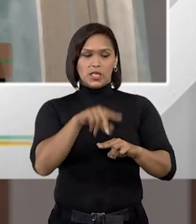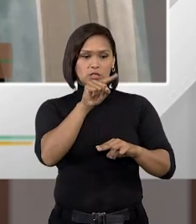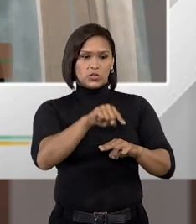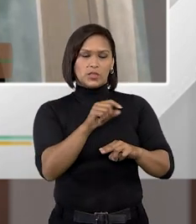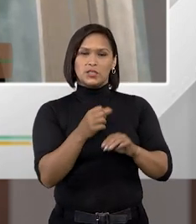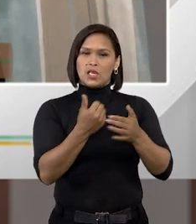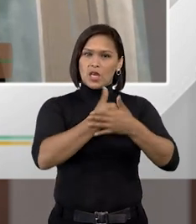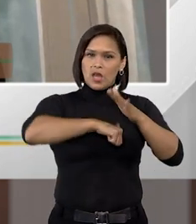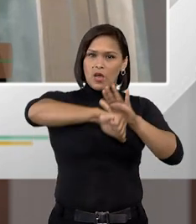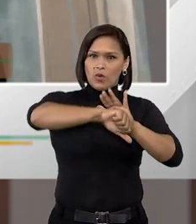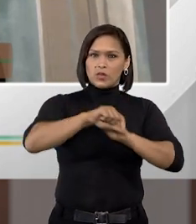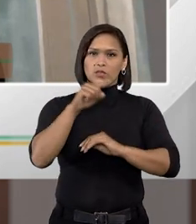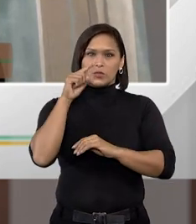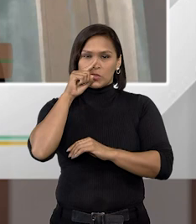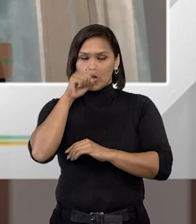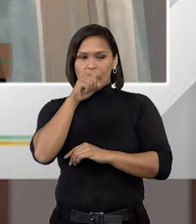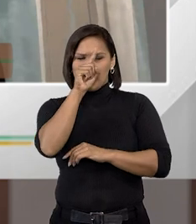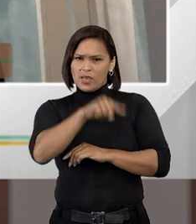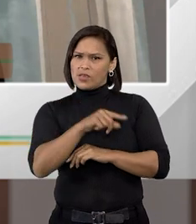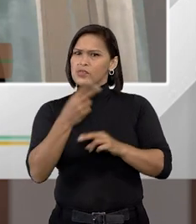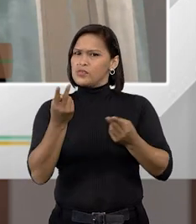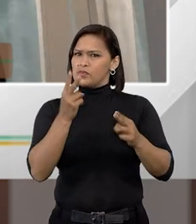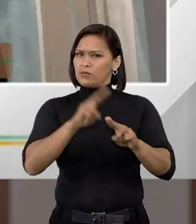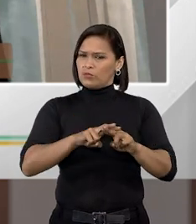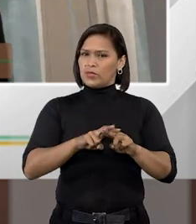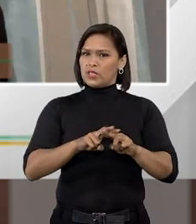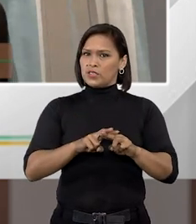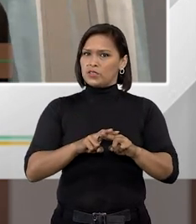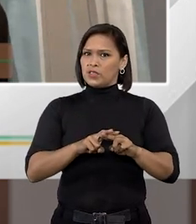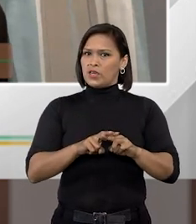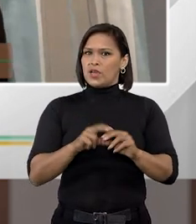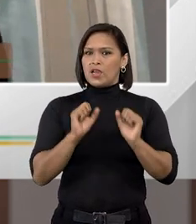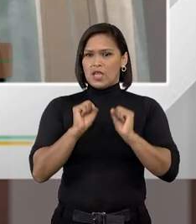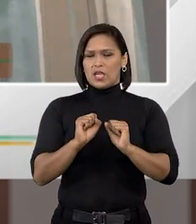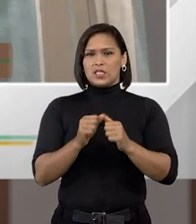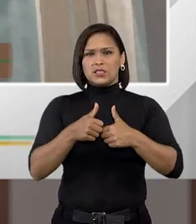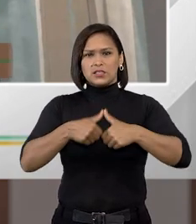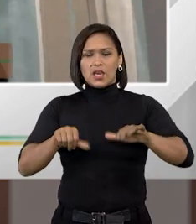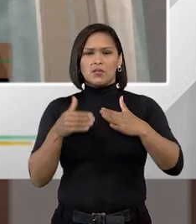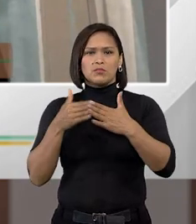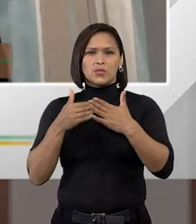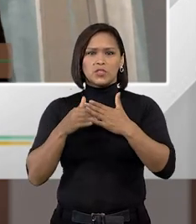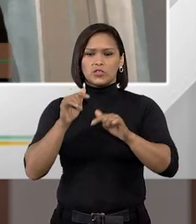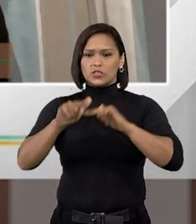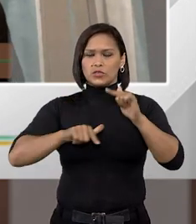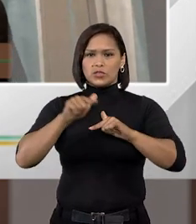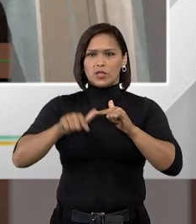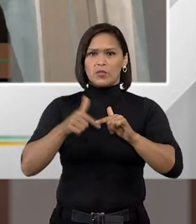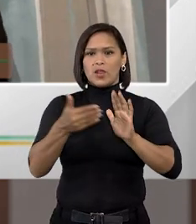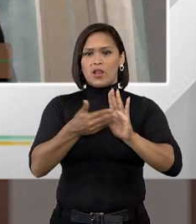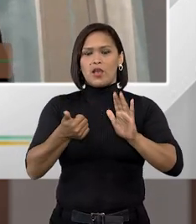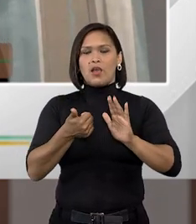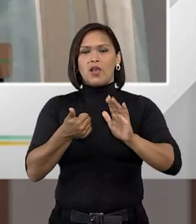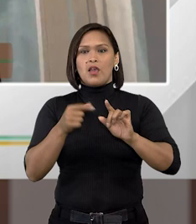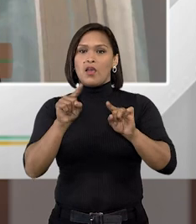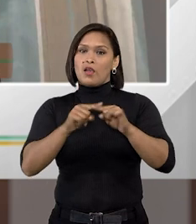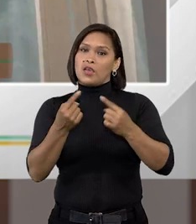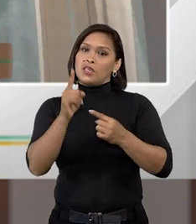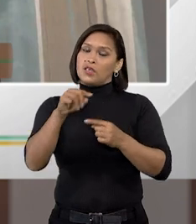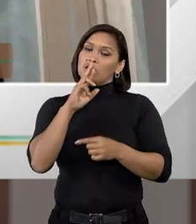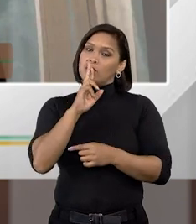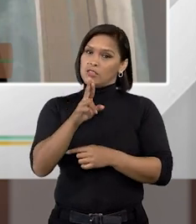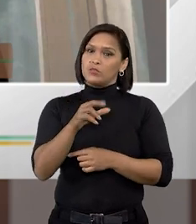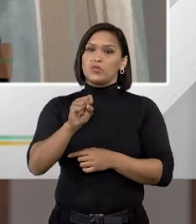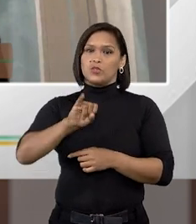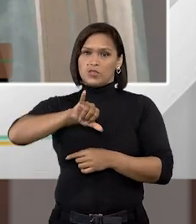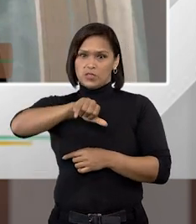esse a um crime hediondo será que esse preso ele está impedido do exercício desse trabalho laboral e a resposta dada